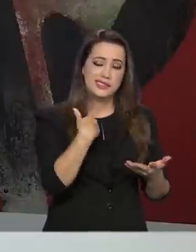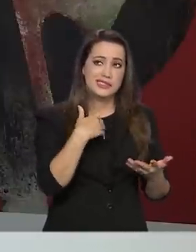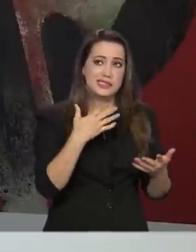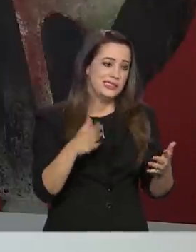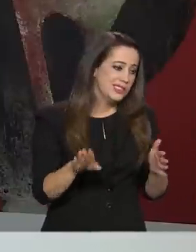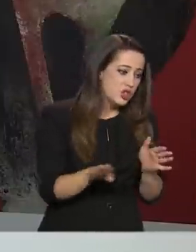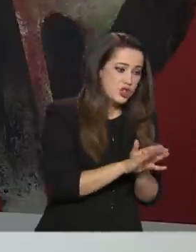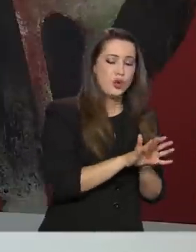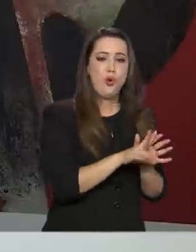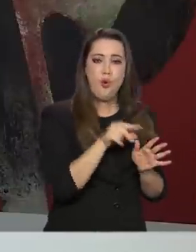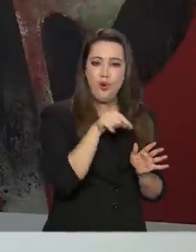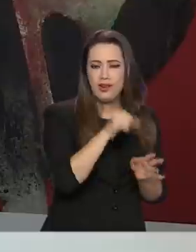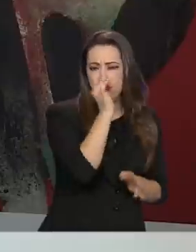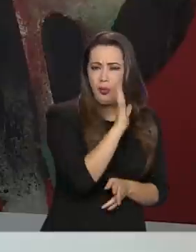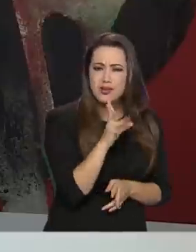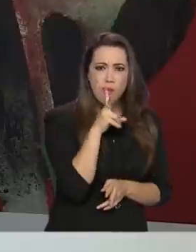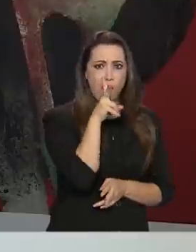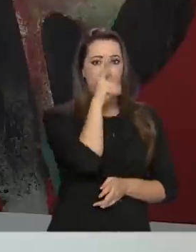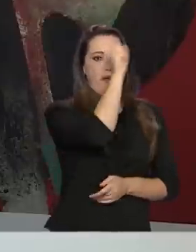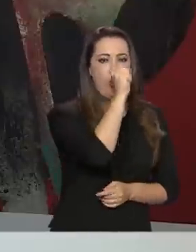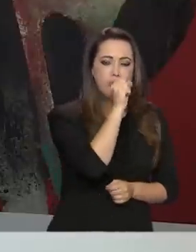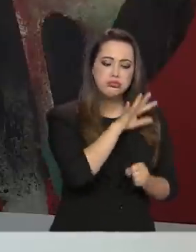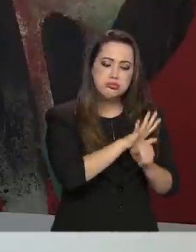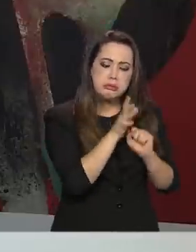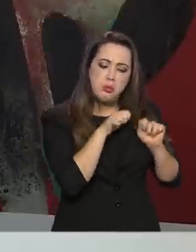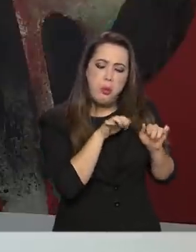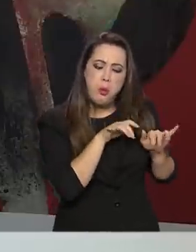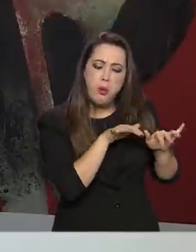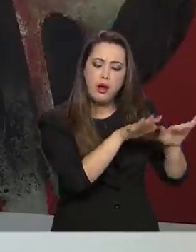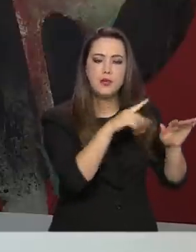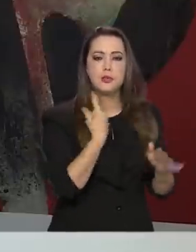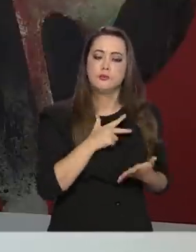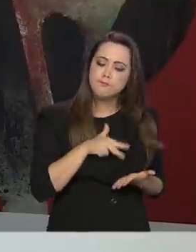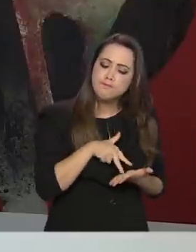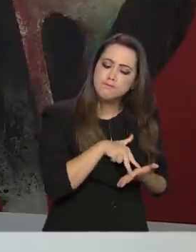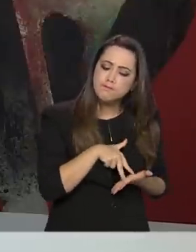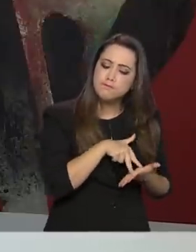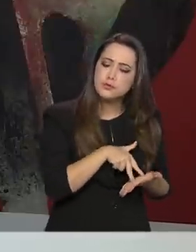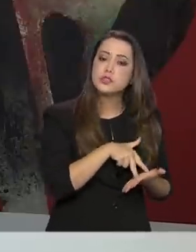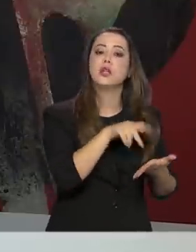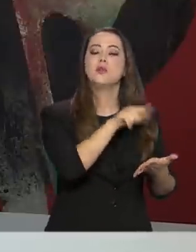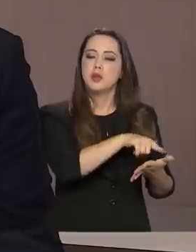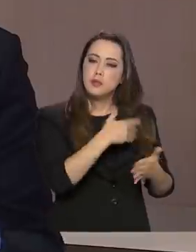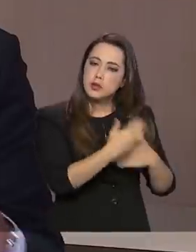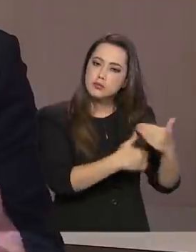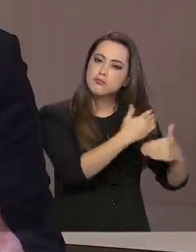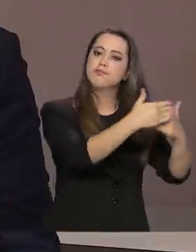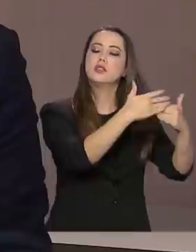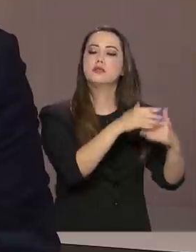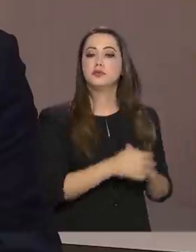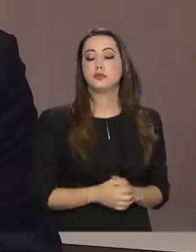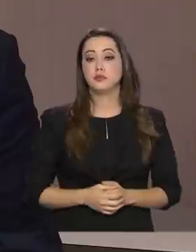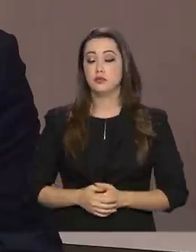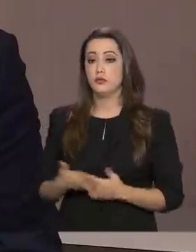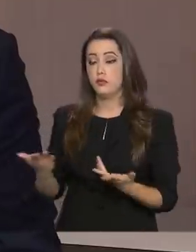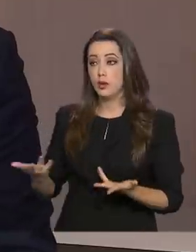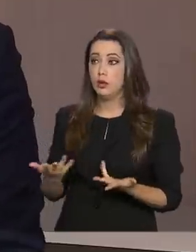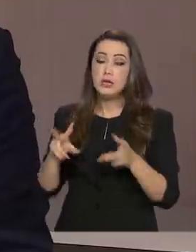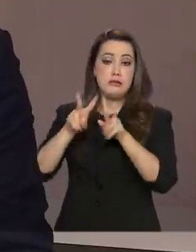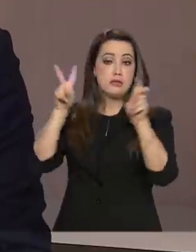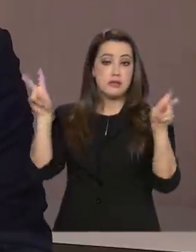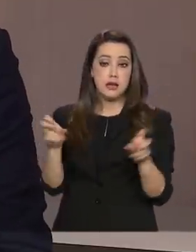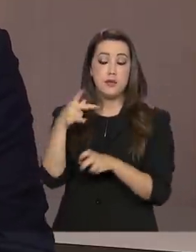forte, mas que nós estamos firmes aí para superar essa dificuldade e retomar o crescimento muito em breve. Considerando essas políticas